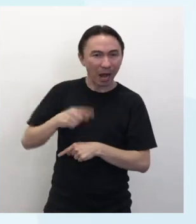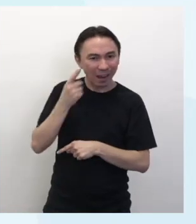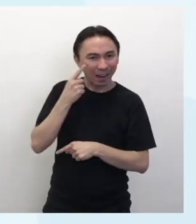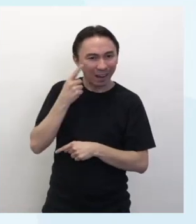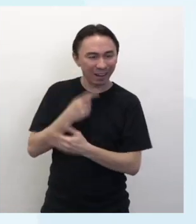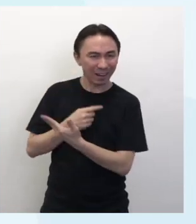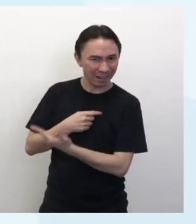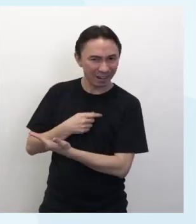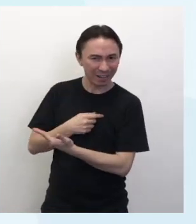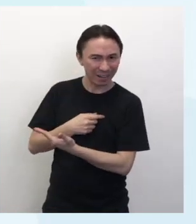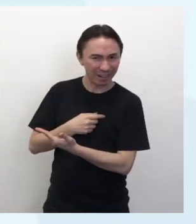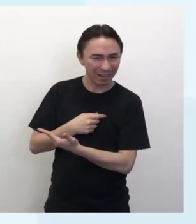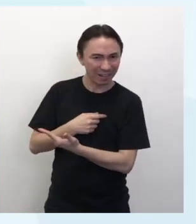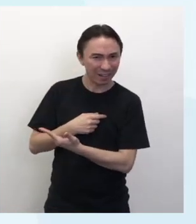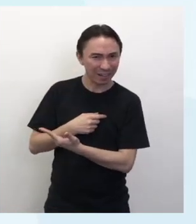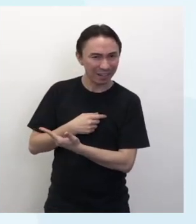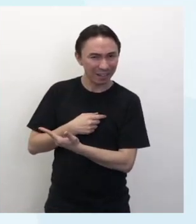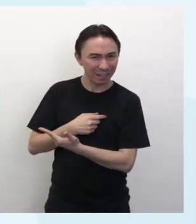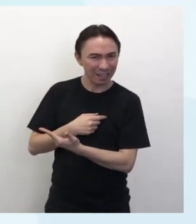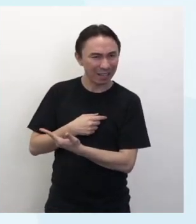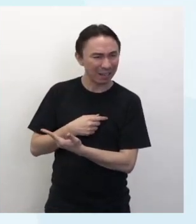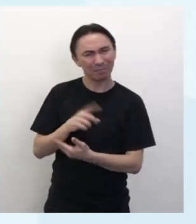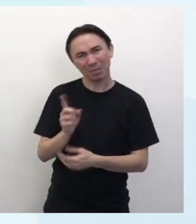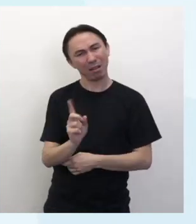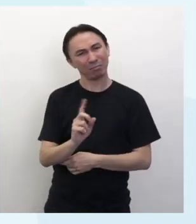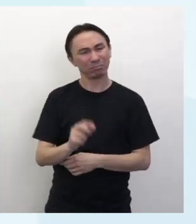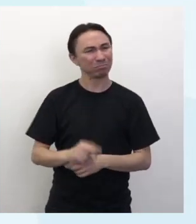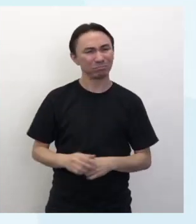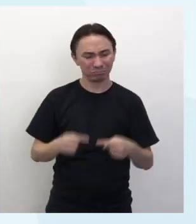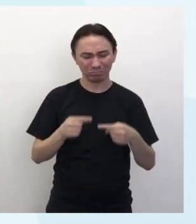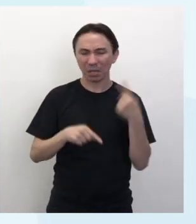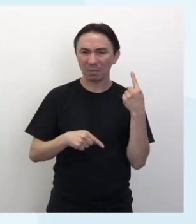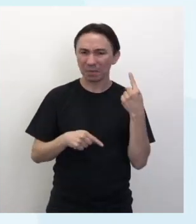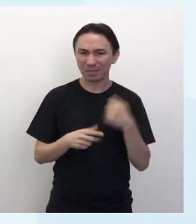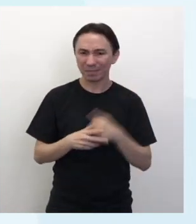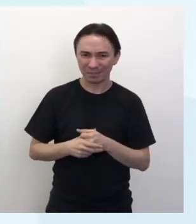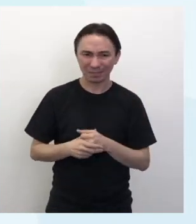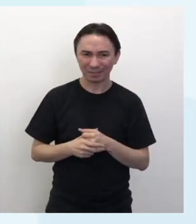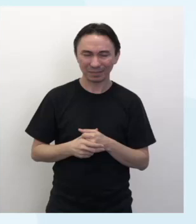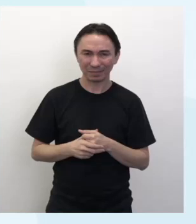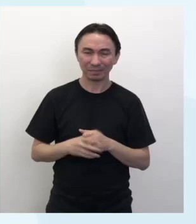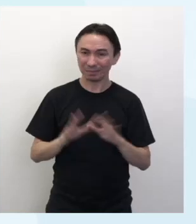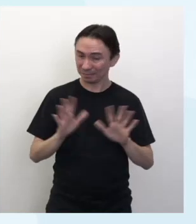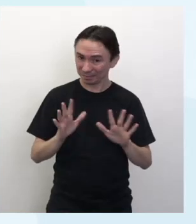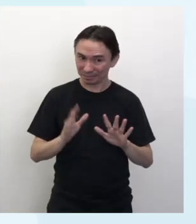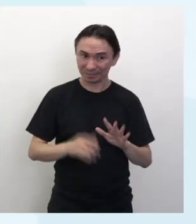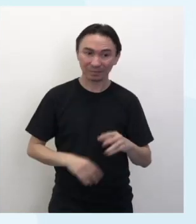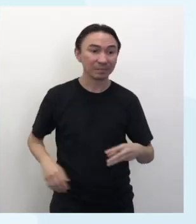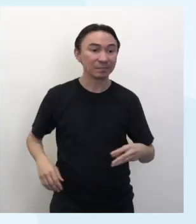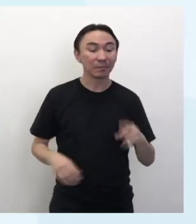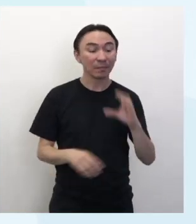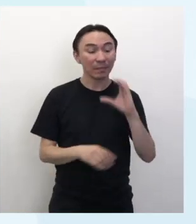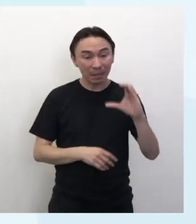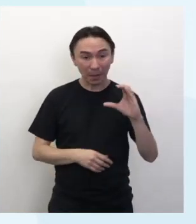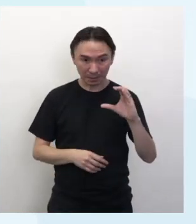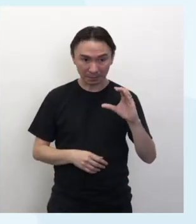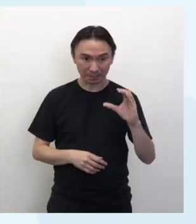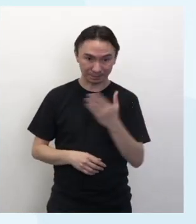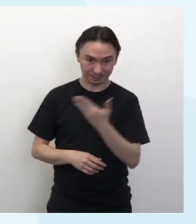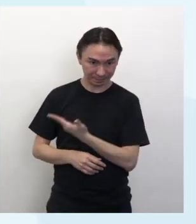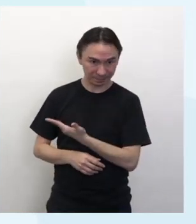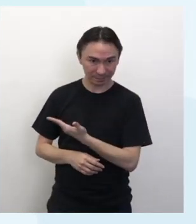destaca que ela não tinha essa carícia? Não, não tem... quase eu dando a resposta aqui. Vamos voltar pra... Acrescenta uma